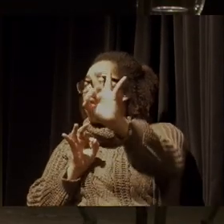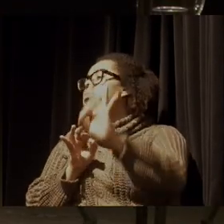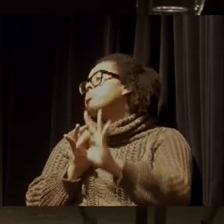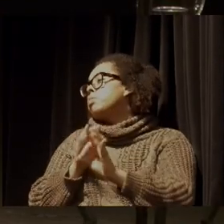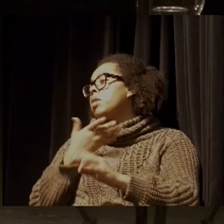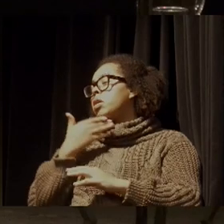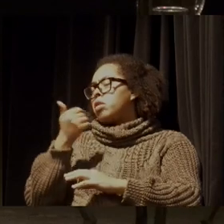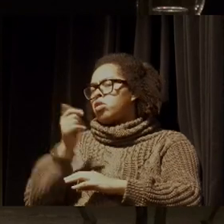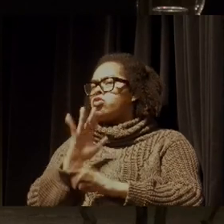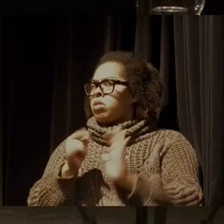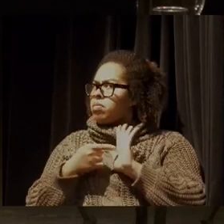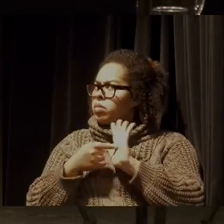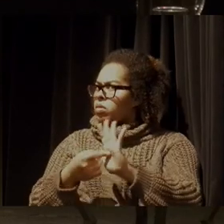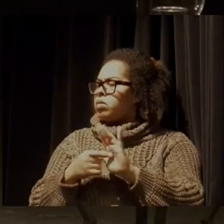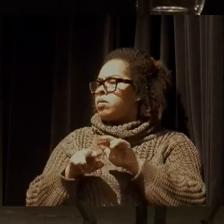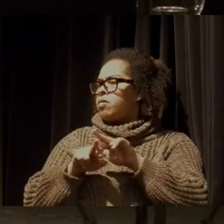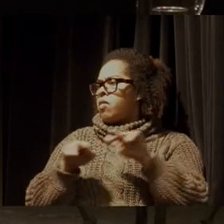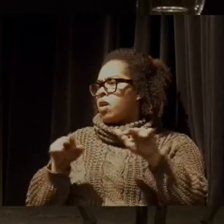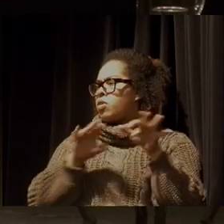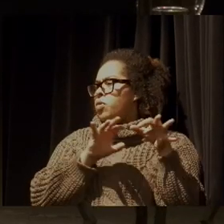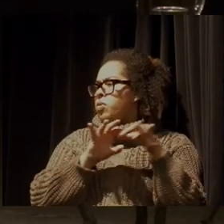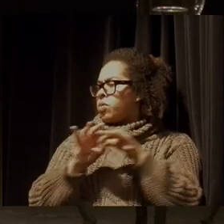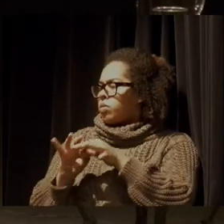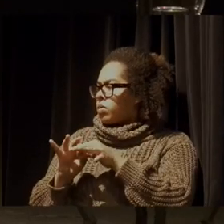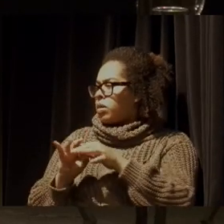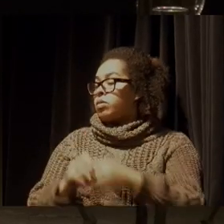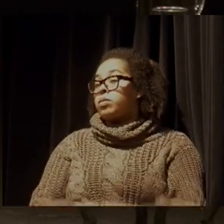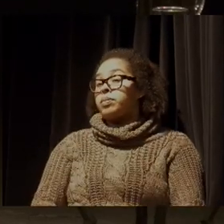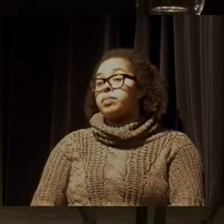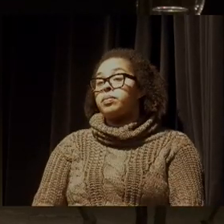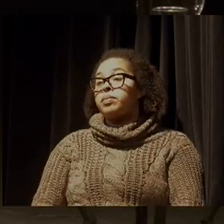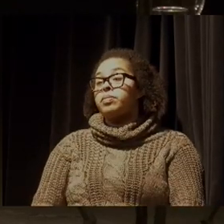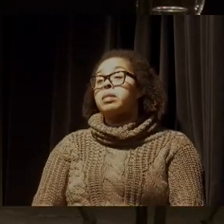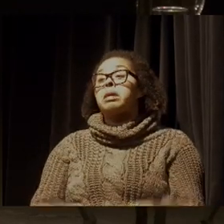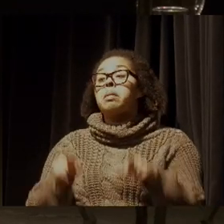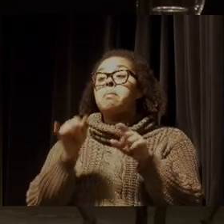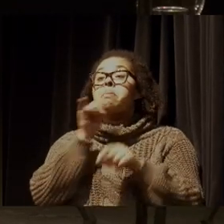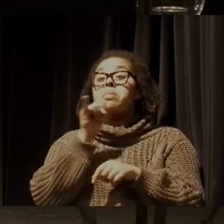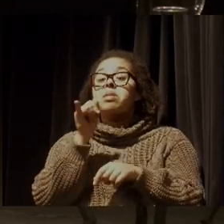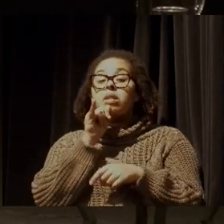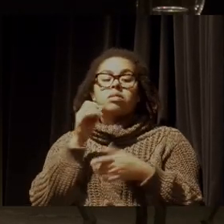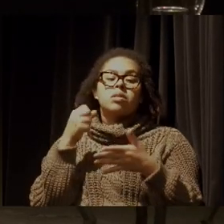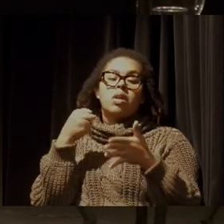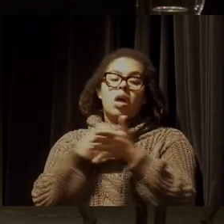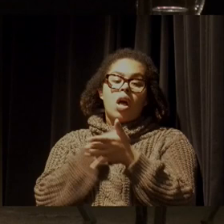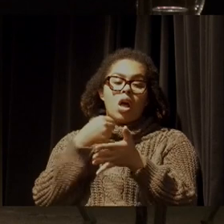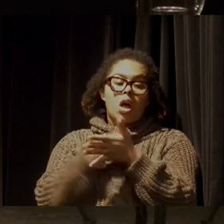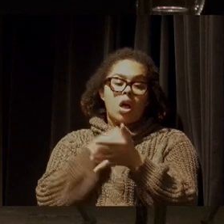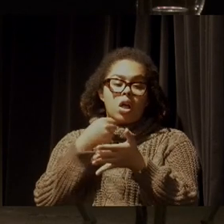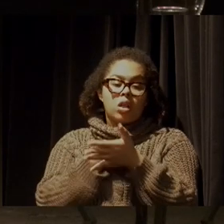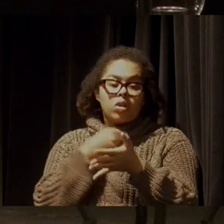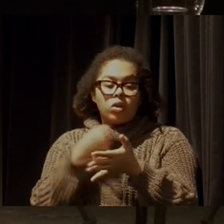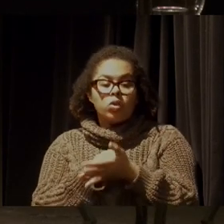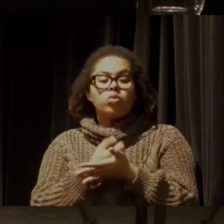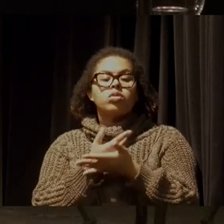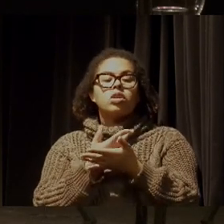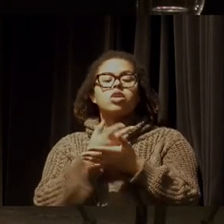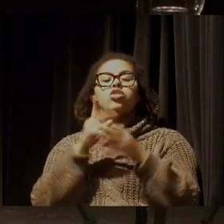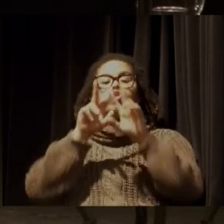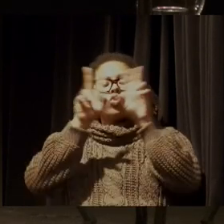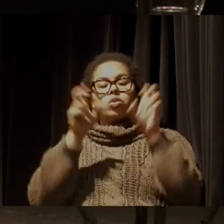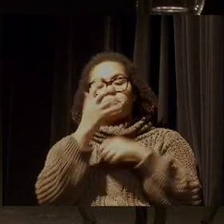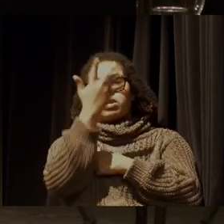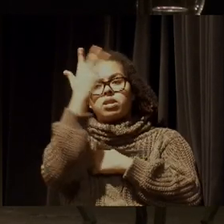situações. Então, está lá, por exemplo, a luta que sai, que emerge das matas de Chapuri,